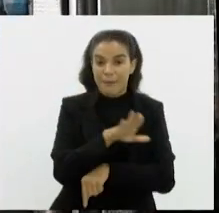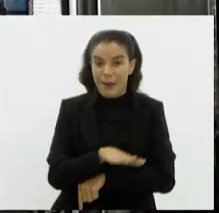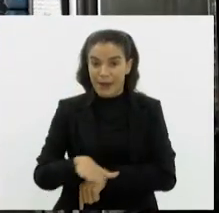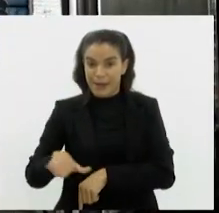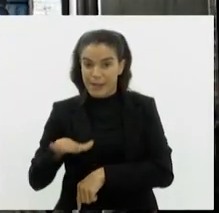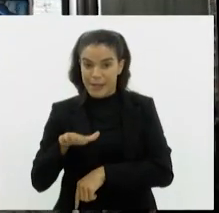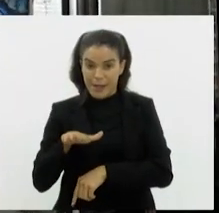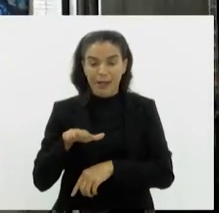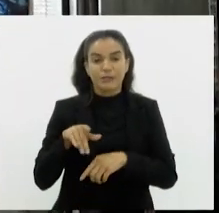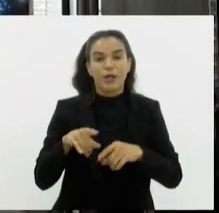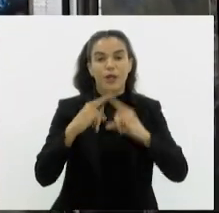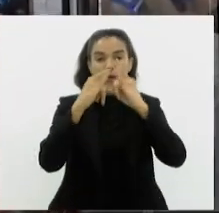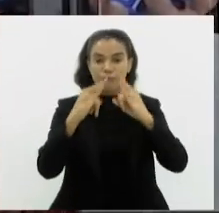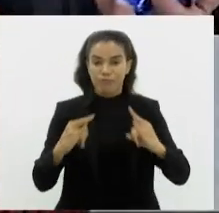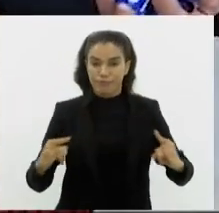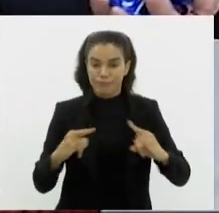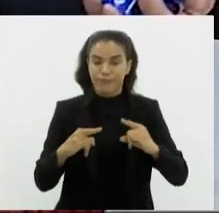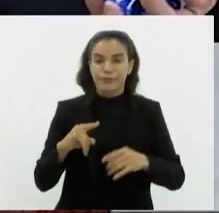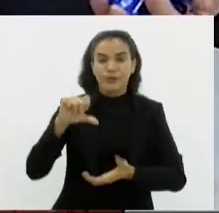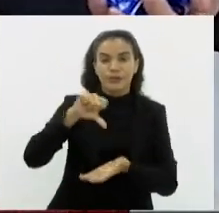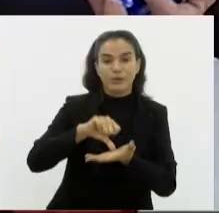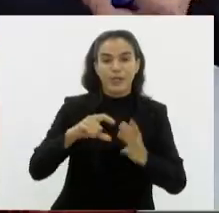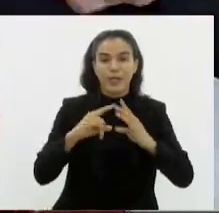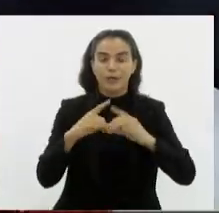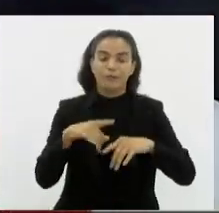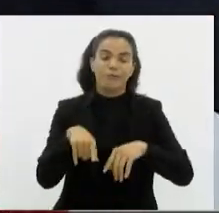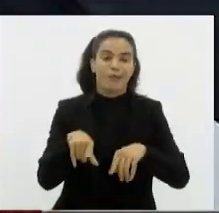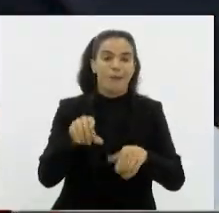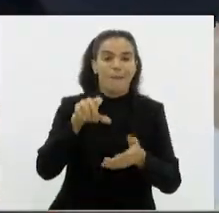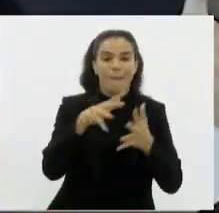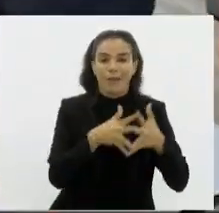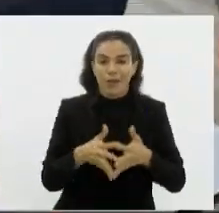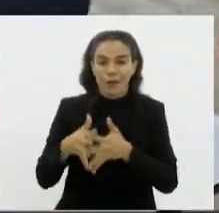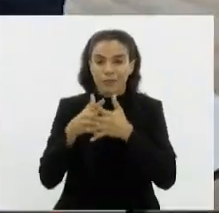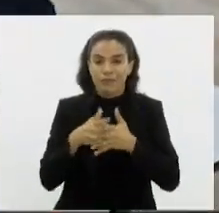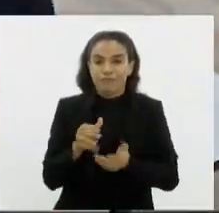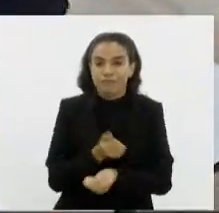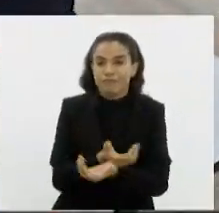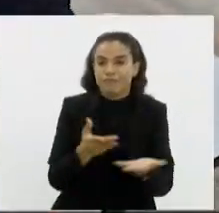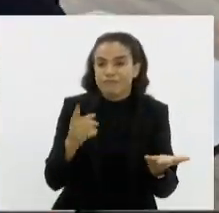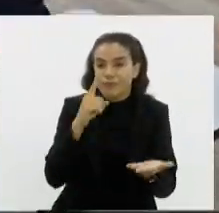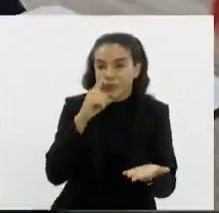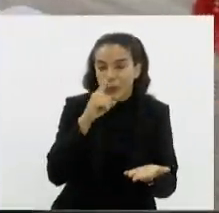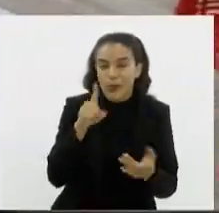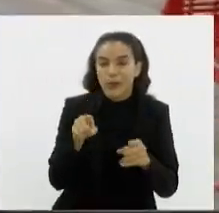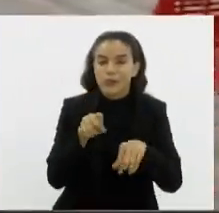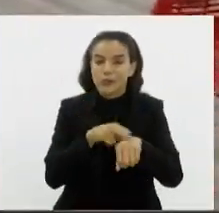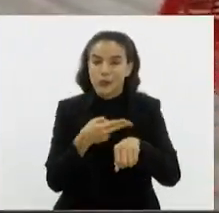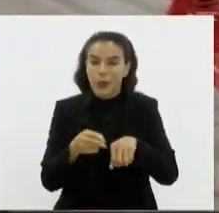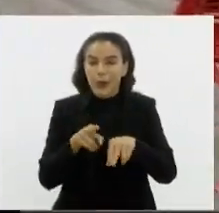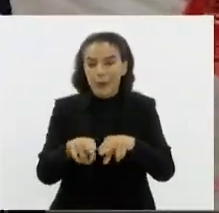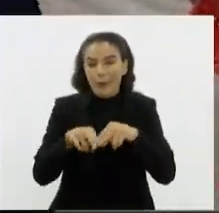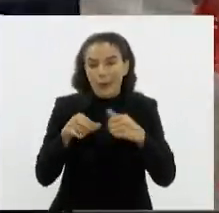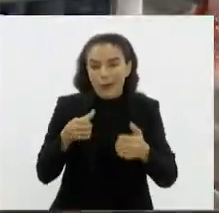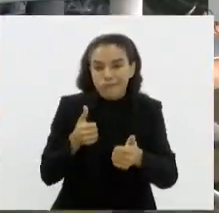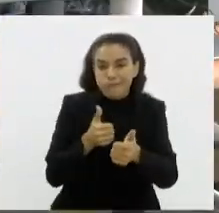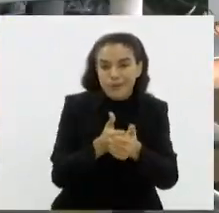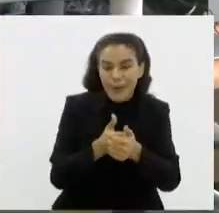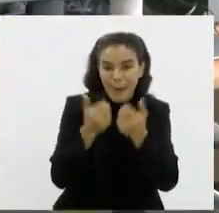abrigos do centro de Petrópolis, foram entregues biscoitos e chocolates por causa da proximidade da Páscoa.